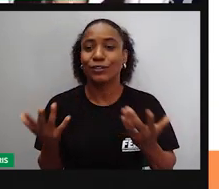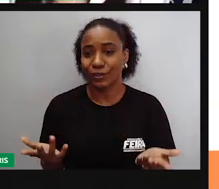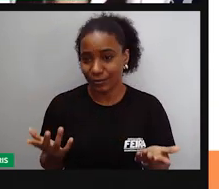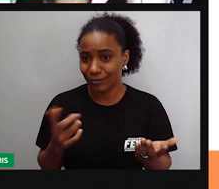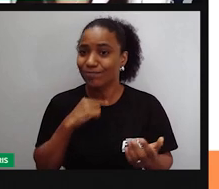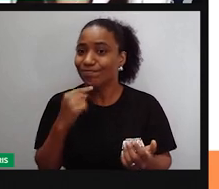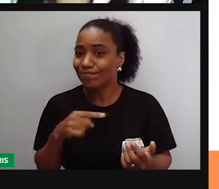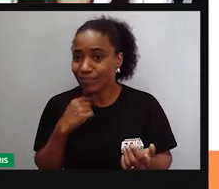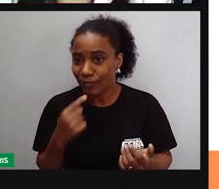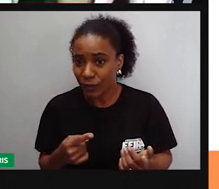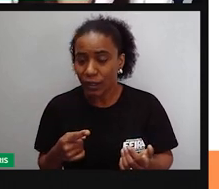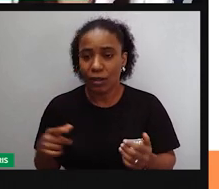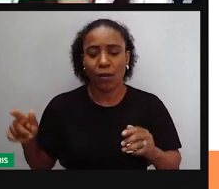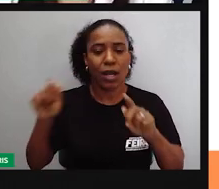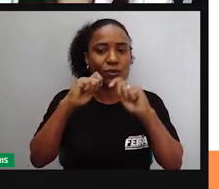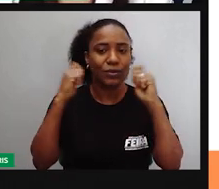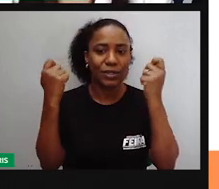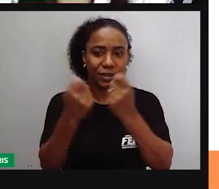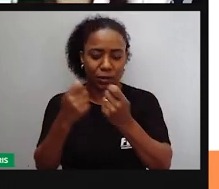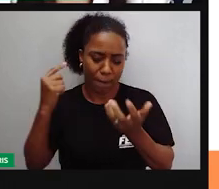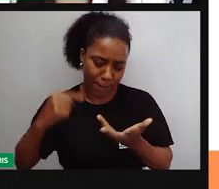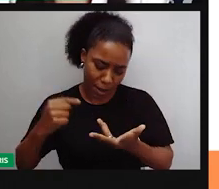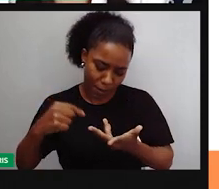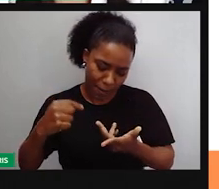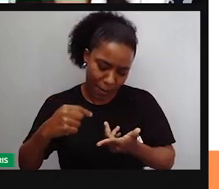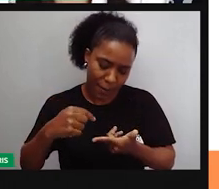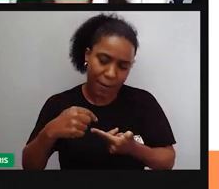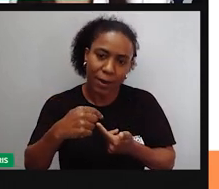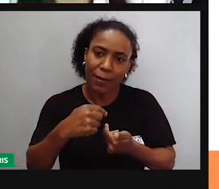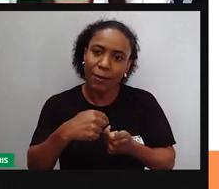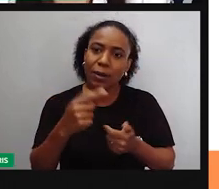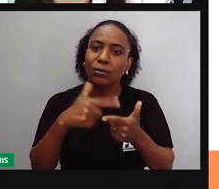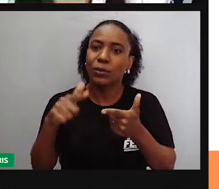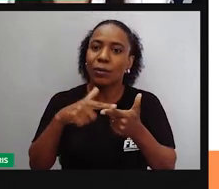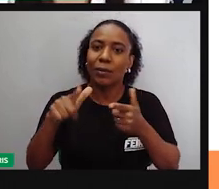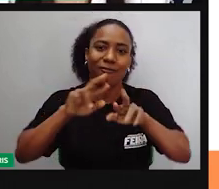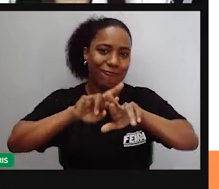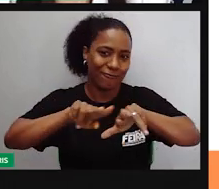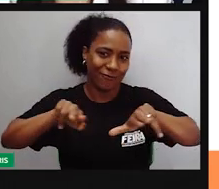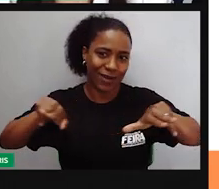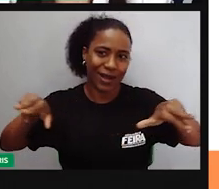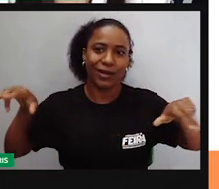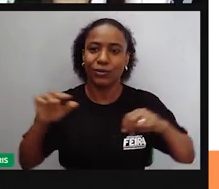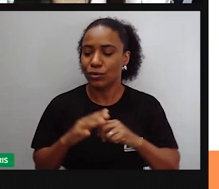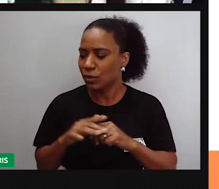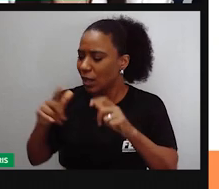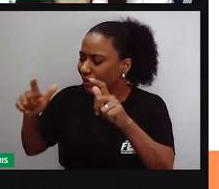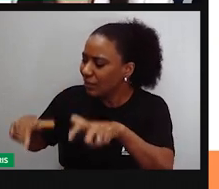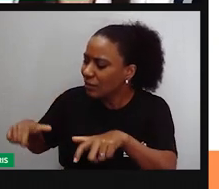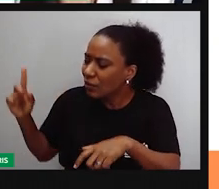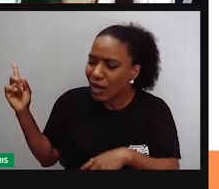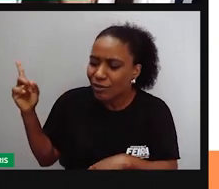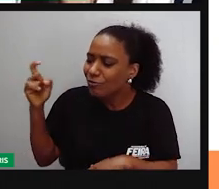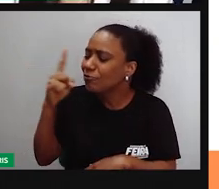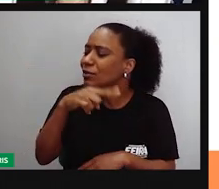associação, ela levanta os problemas, levanta as dificuldades daquele local e aí faz a ponte,